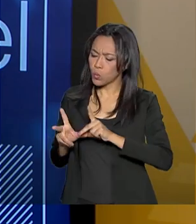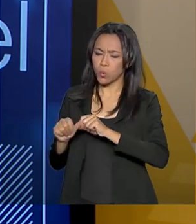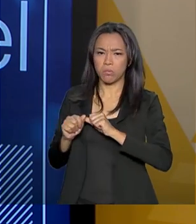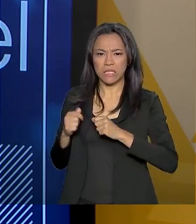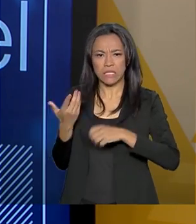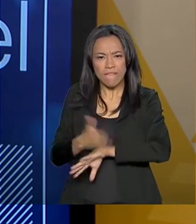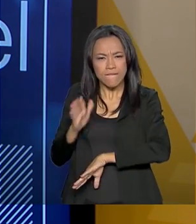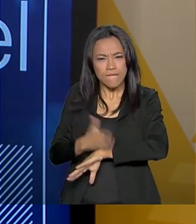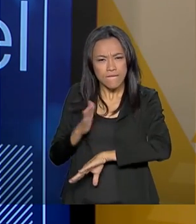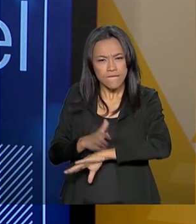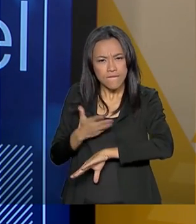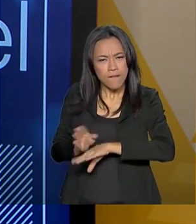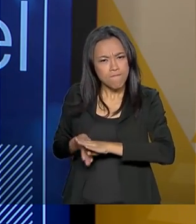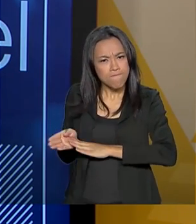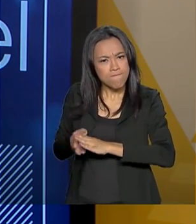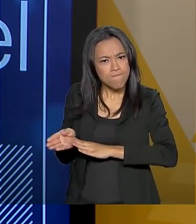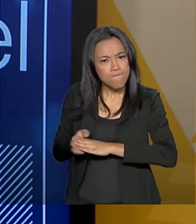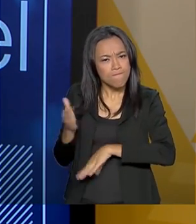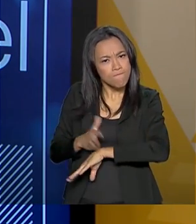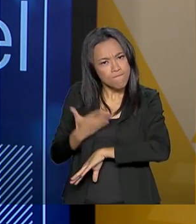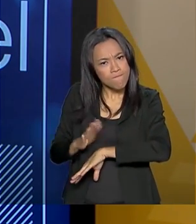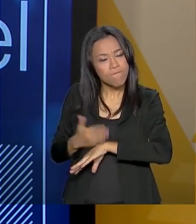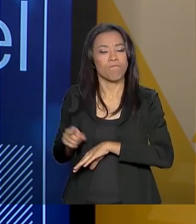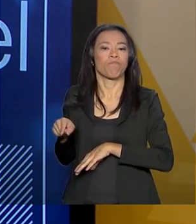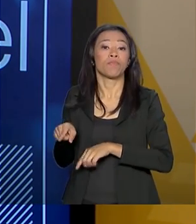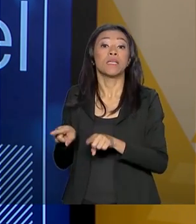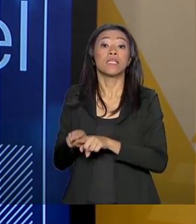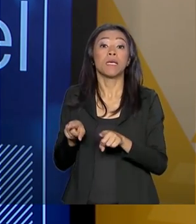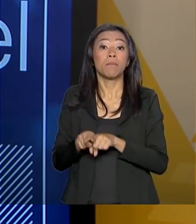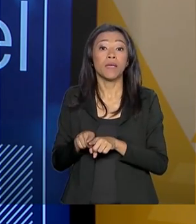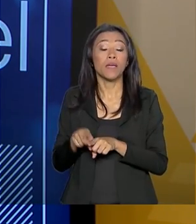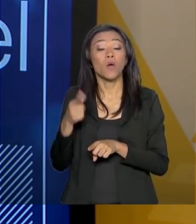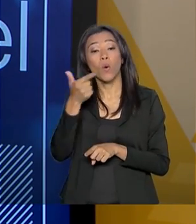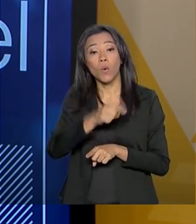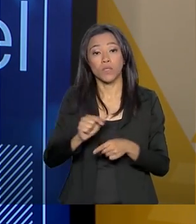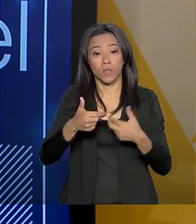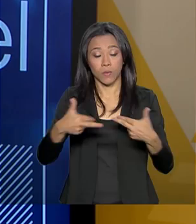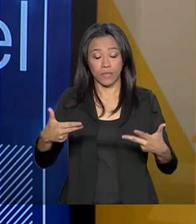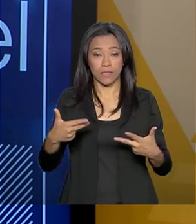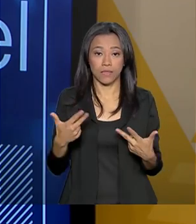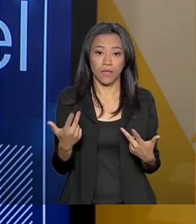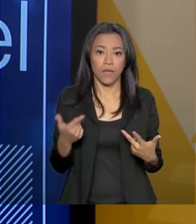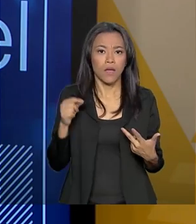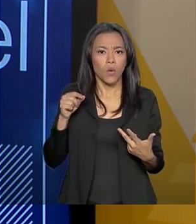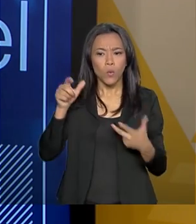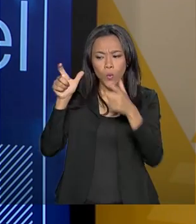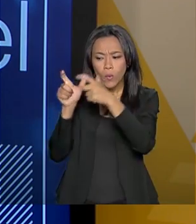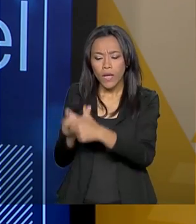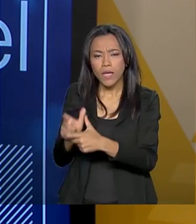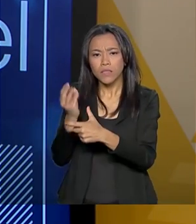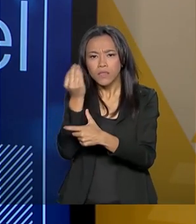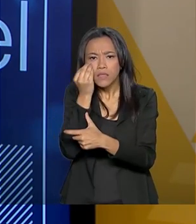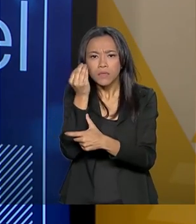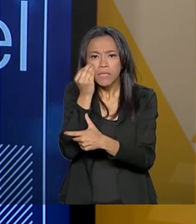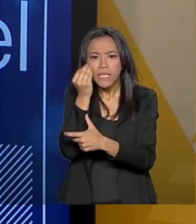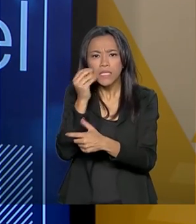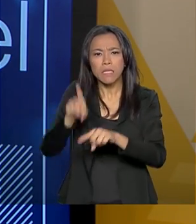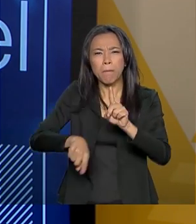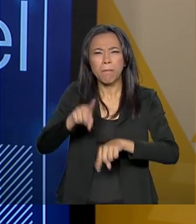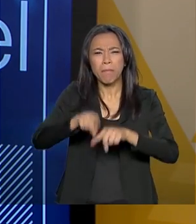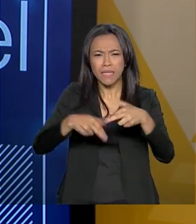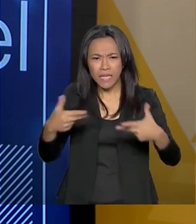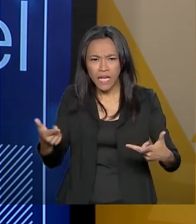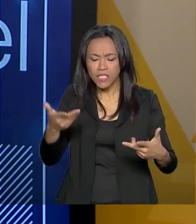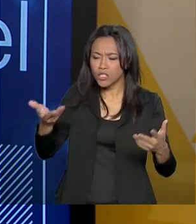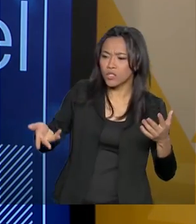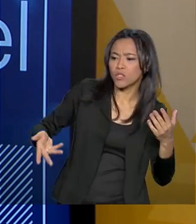E, além disso, nós precisamos renovar o nosso parque de experimentação, os nossos equipamentos.